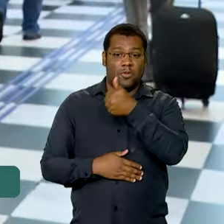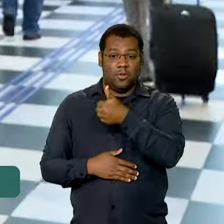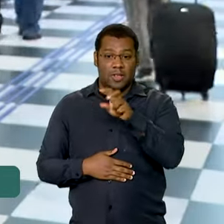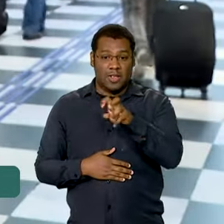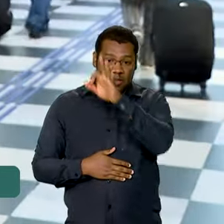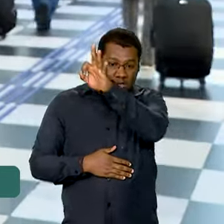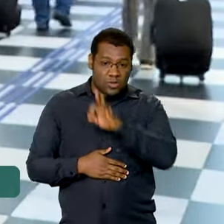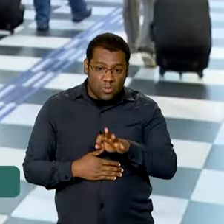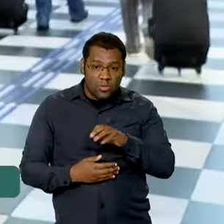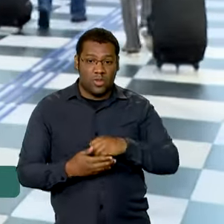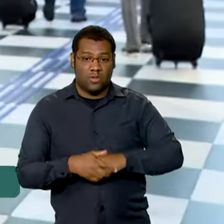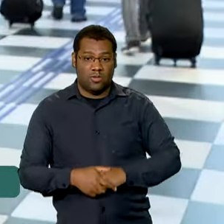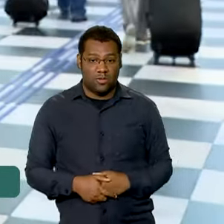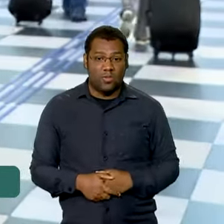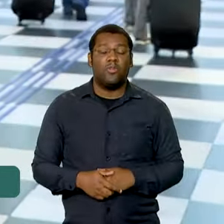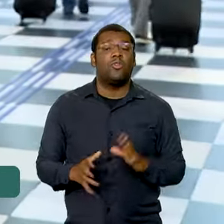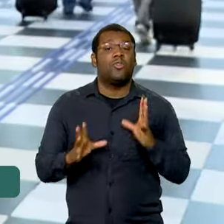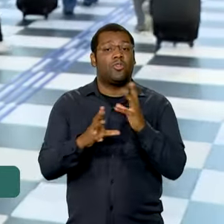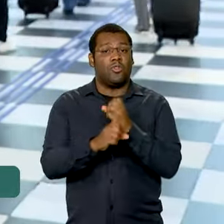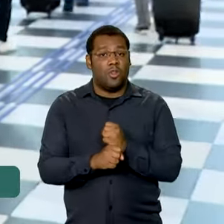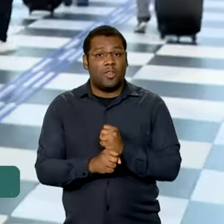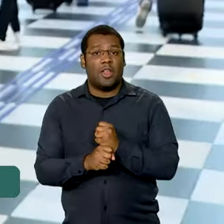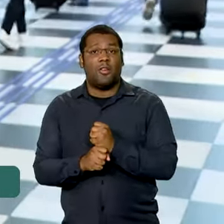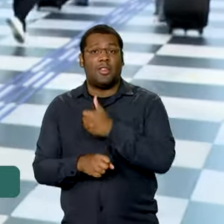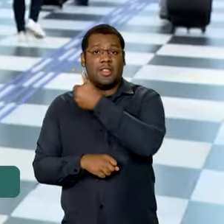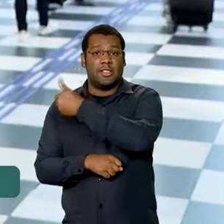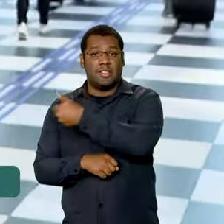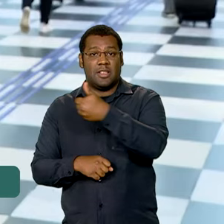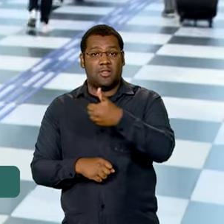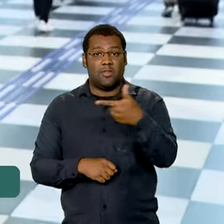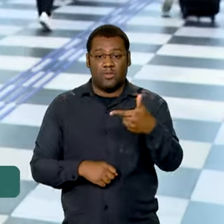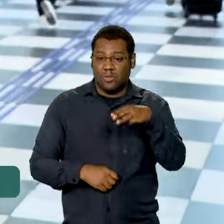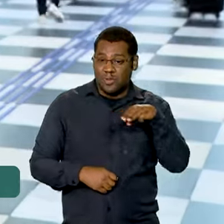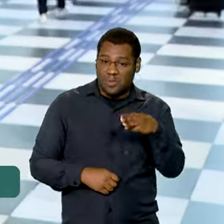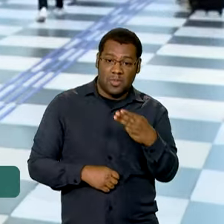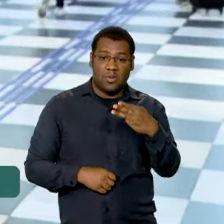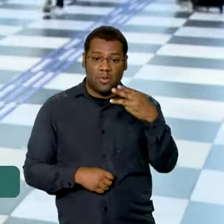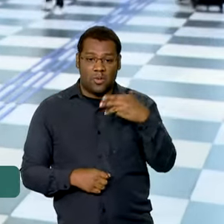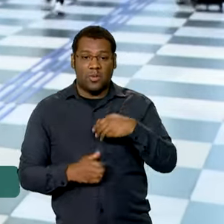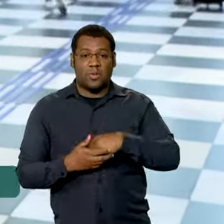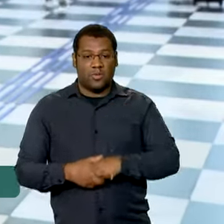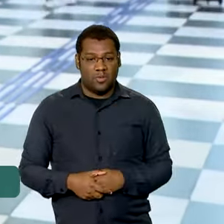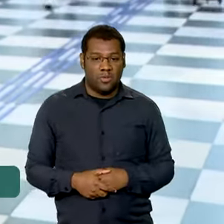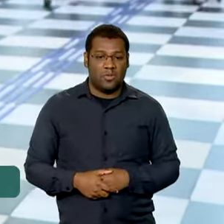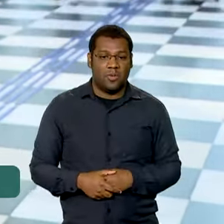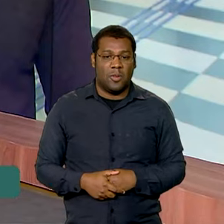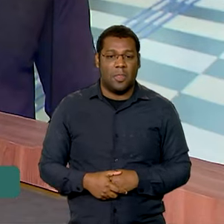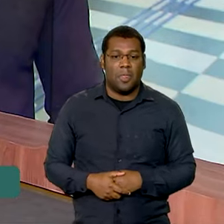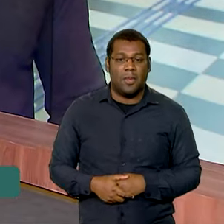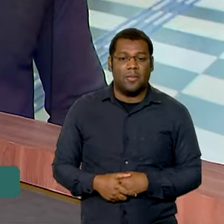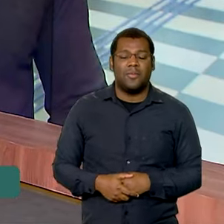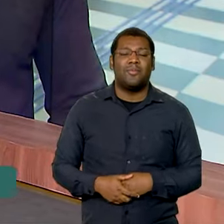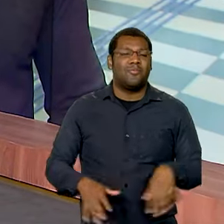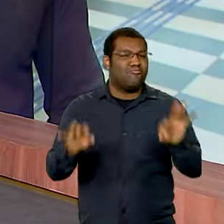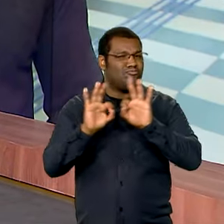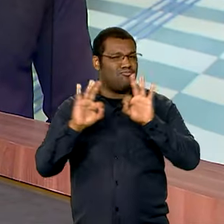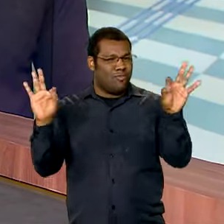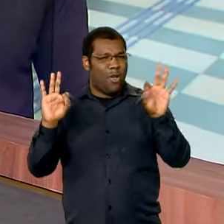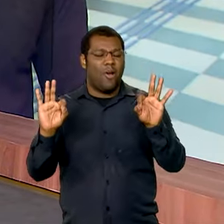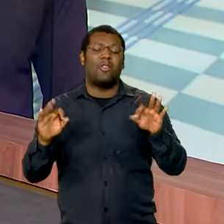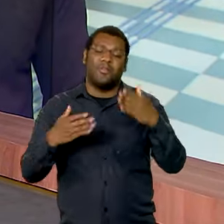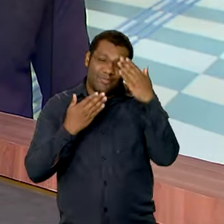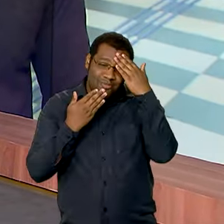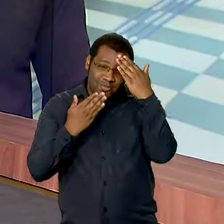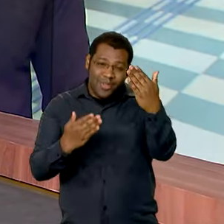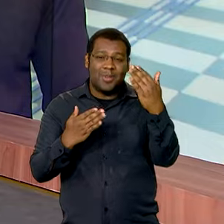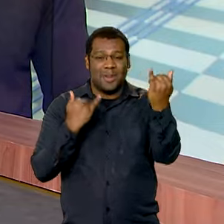totalizando 112 milhões. Isso, claro, Vanessa, em todo o país. Excelente, Dimas. Muito